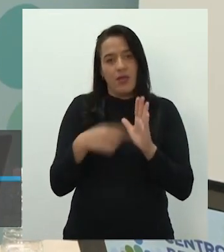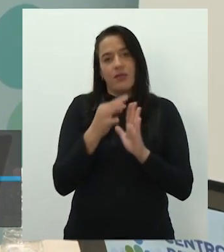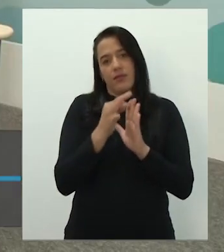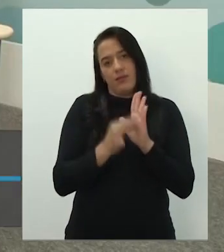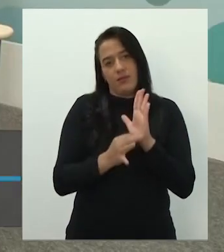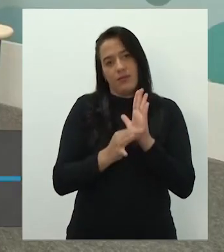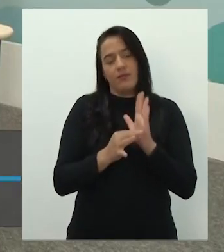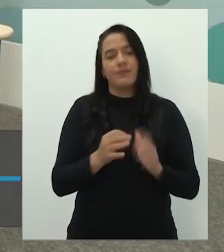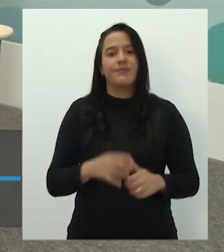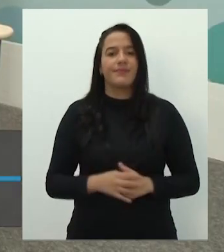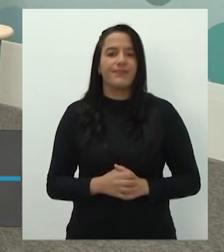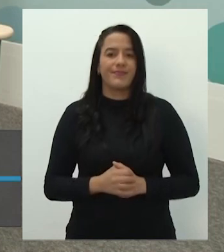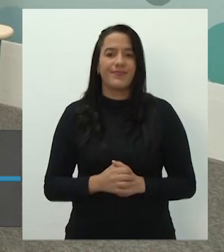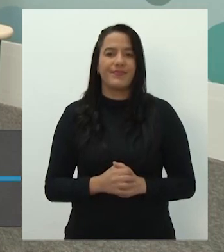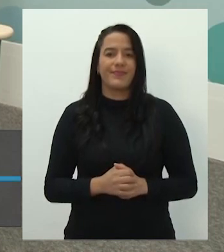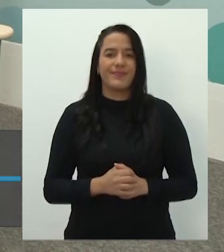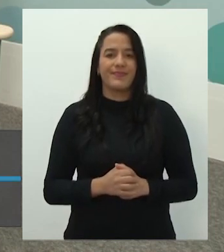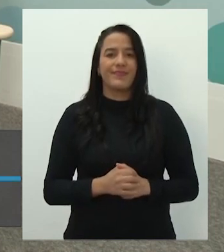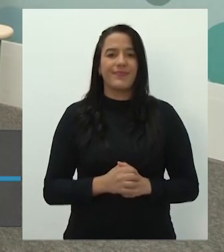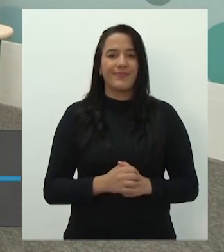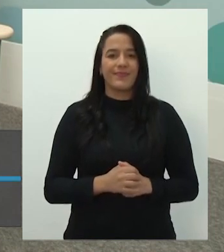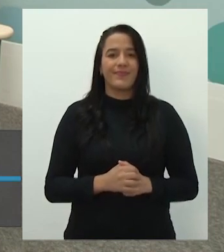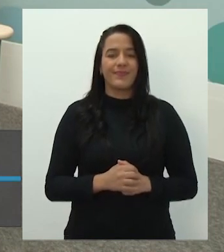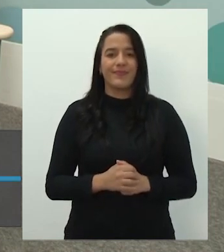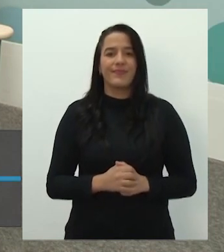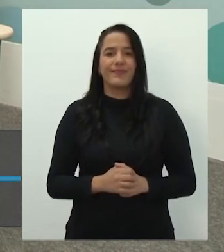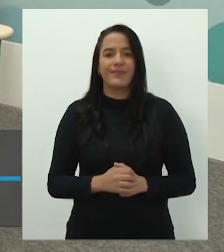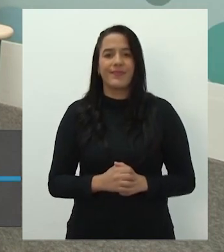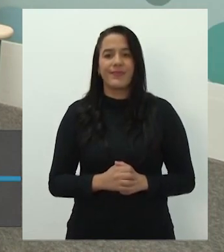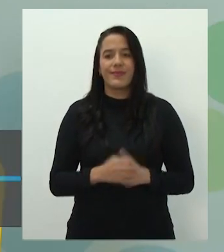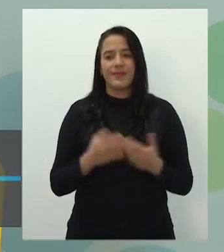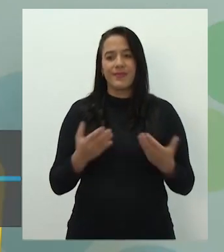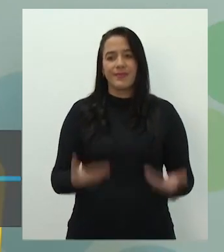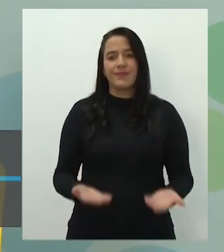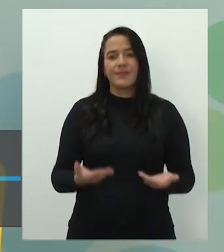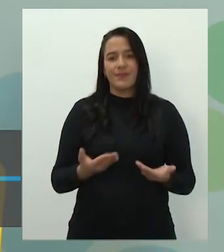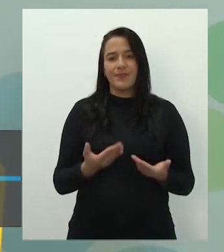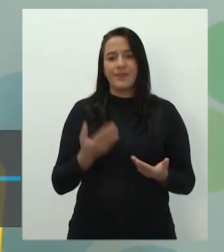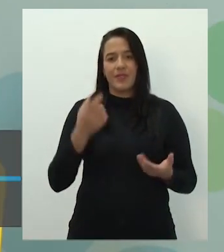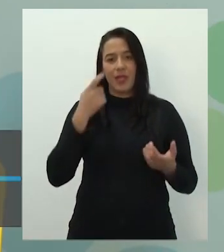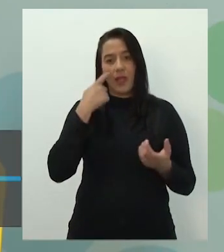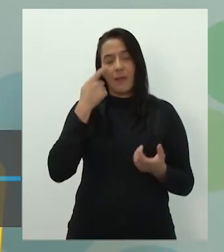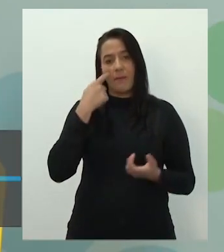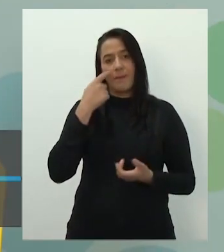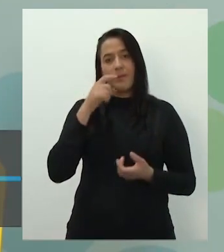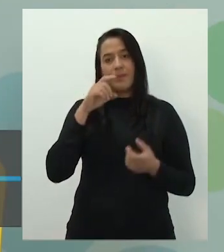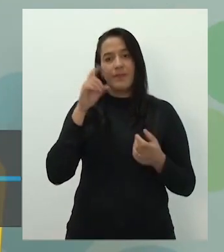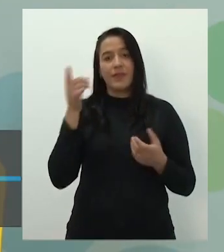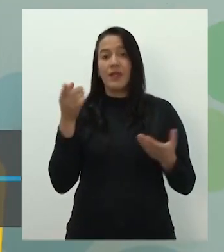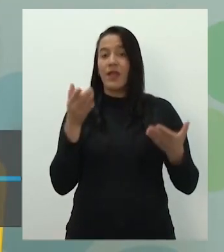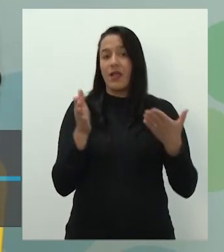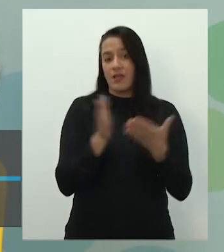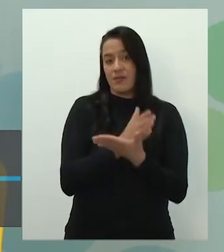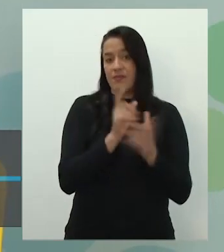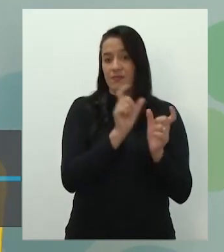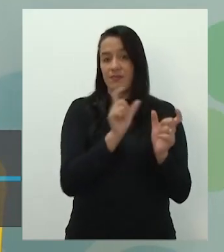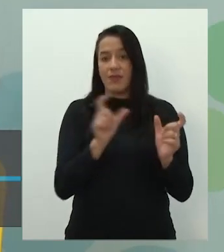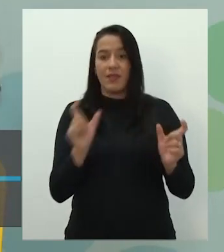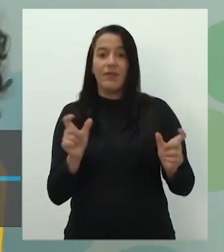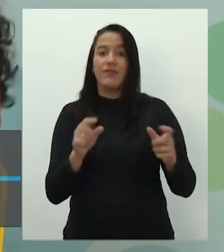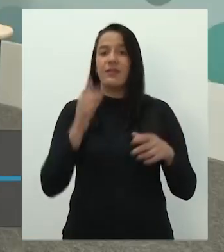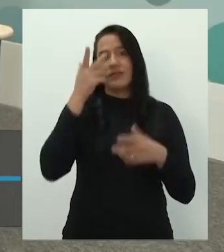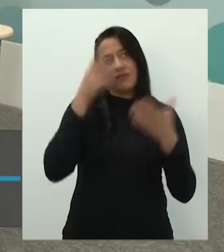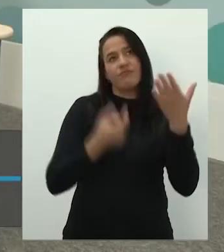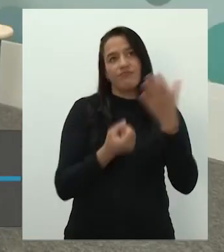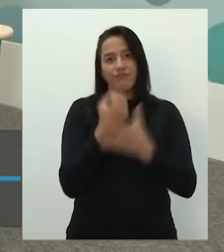Então, por aí. É, mas aí, vou puxar o gancho da tua aula que eu estava ali, só de bituco, ouvindo a aula, professor Mauro. Gírias acontecem, palavras podem ser inventadas